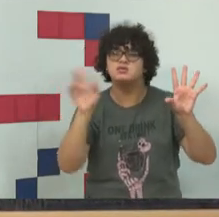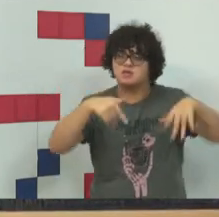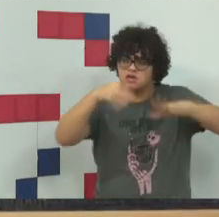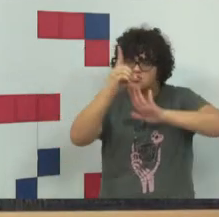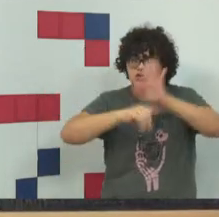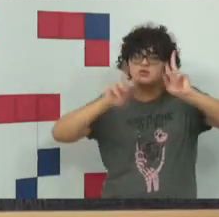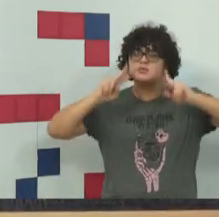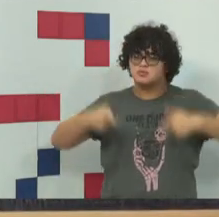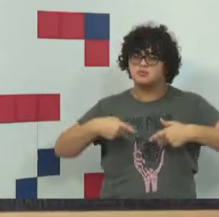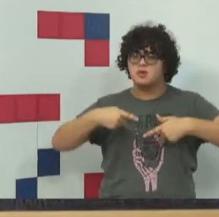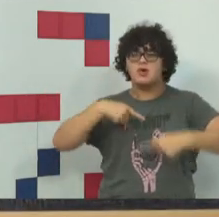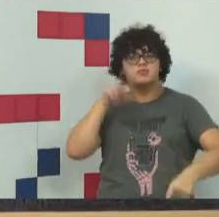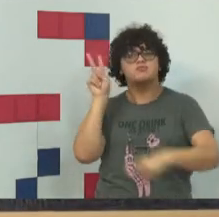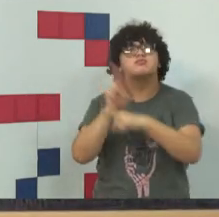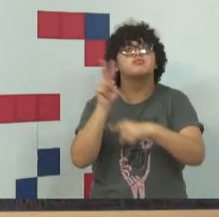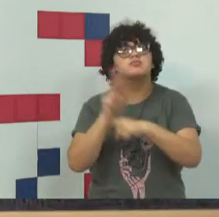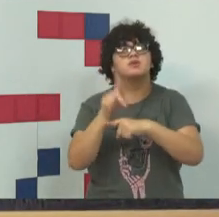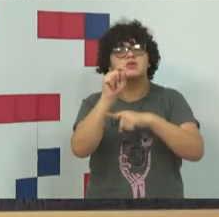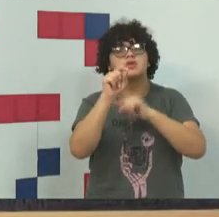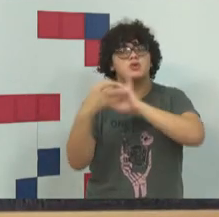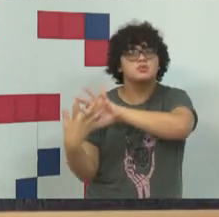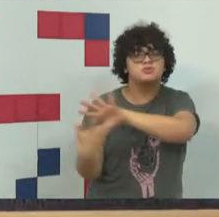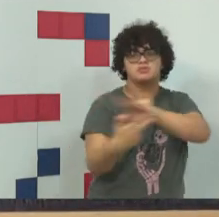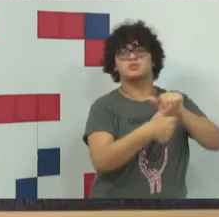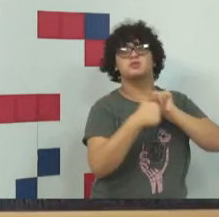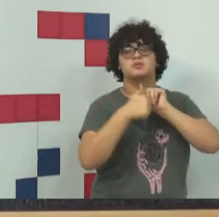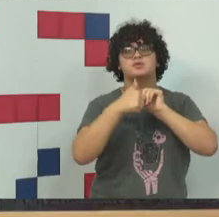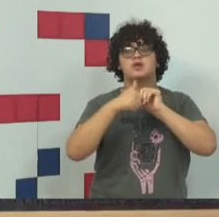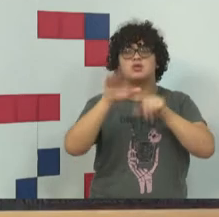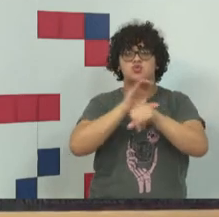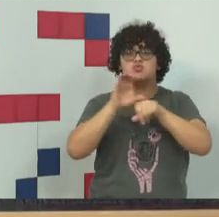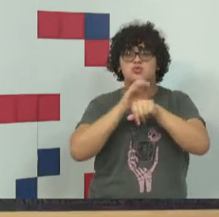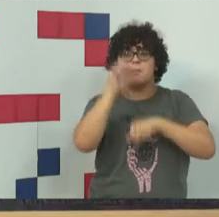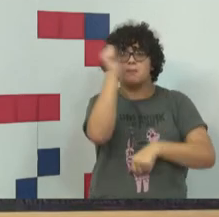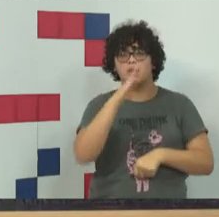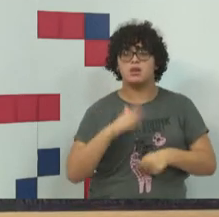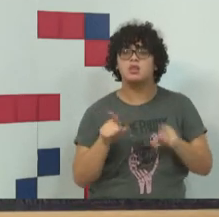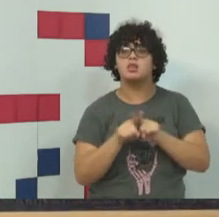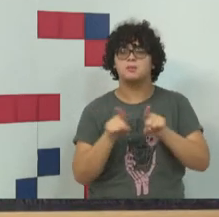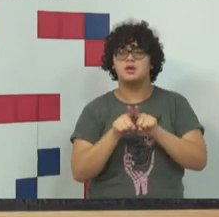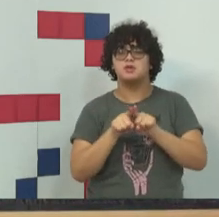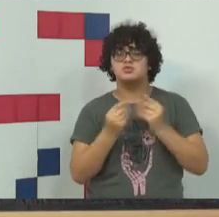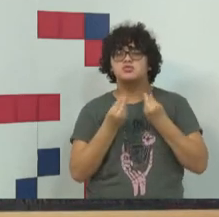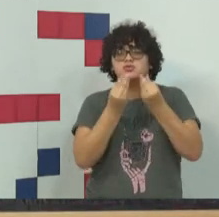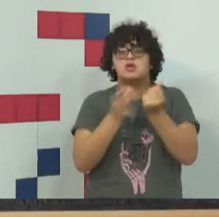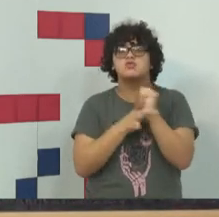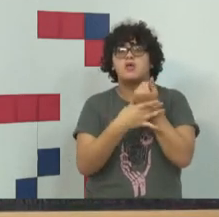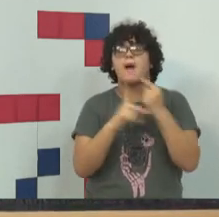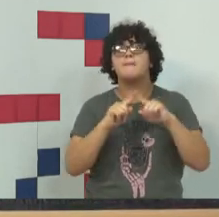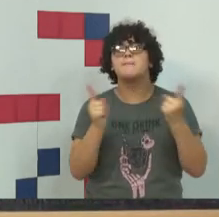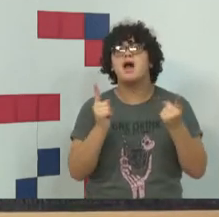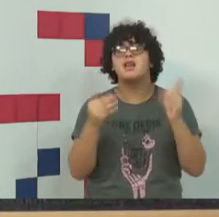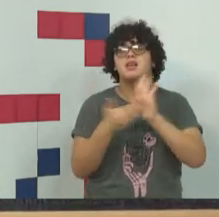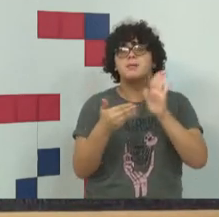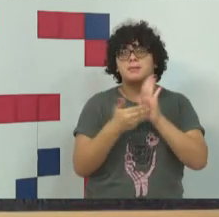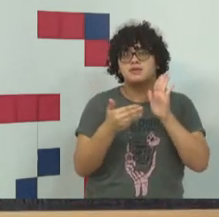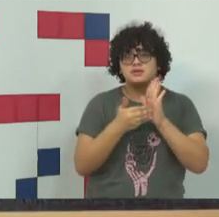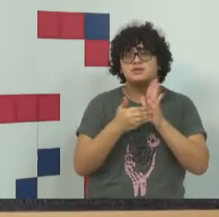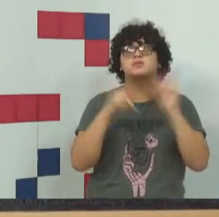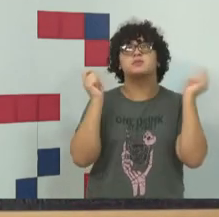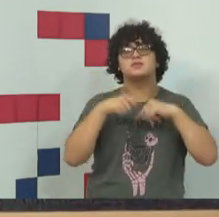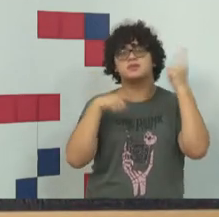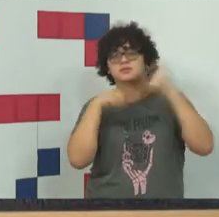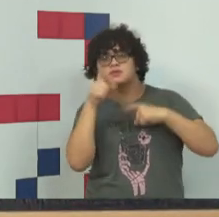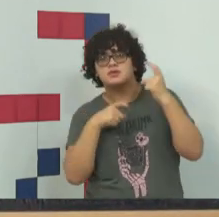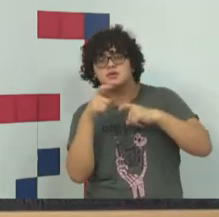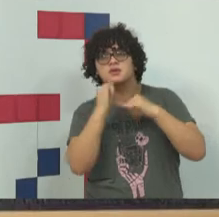protegido pela Declaração Universal dos Direitos Humanos e pela Constituição Brasileira. Contudo, o limite da liberdade da expressão na